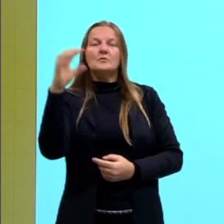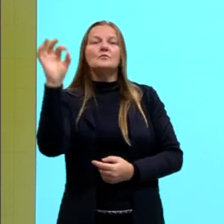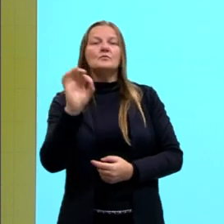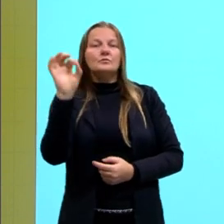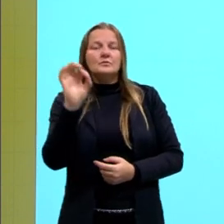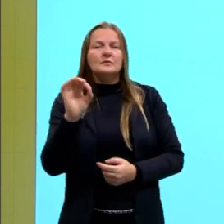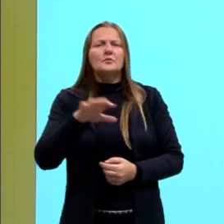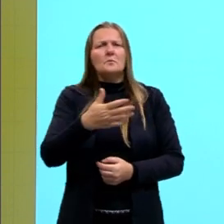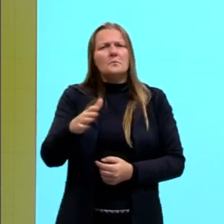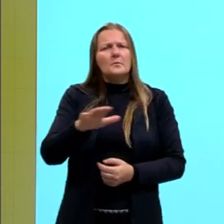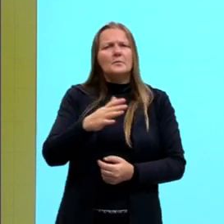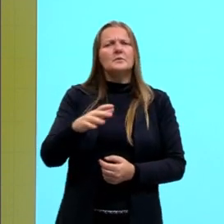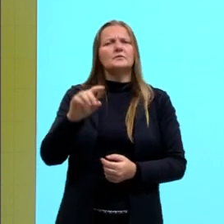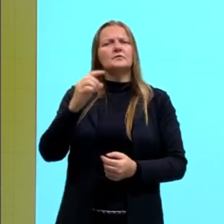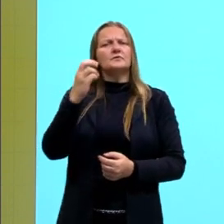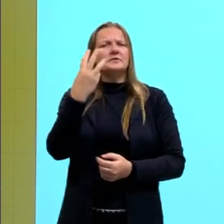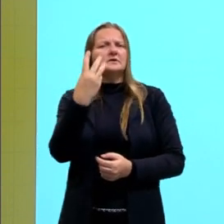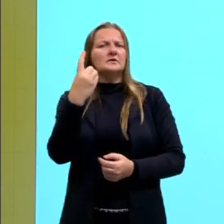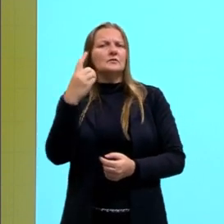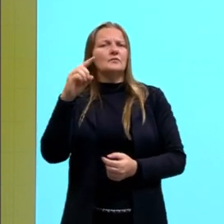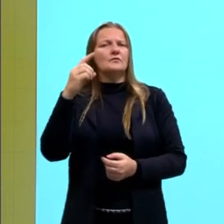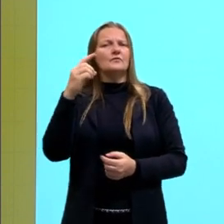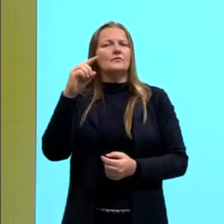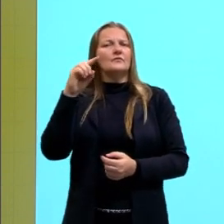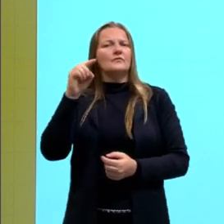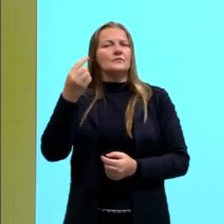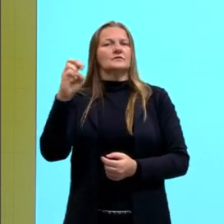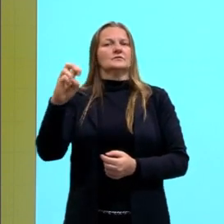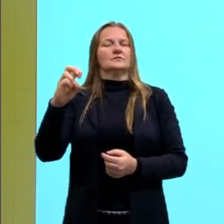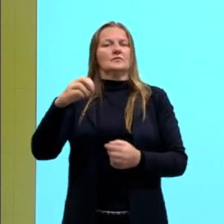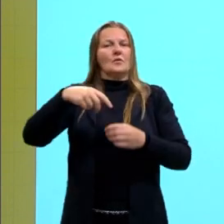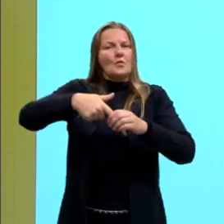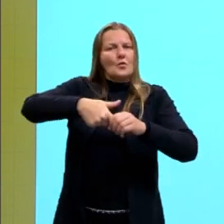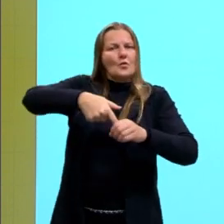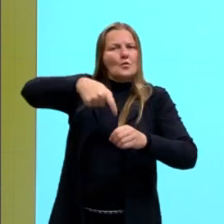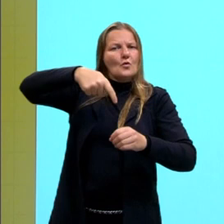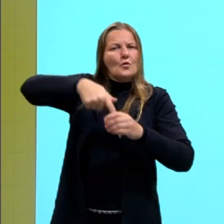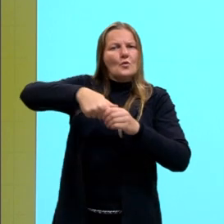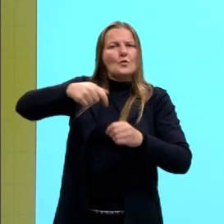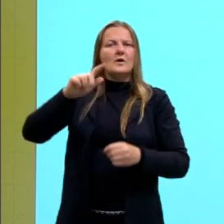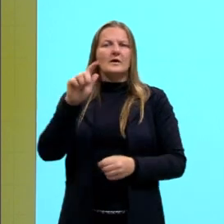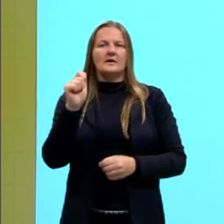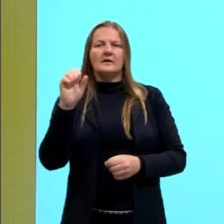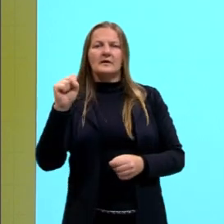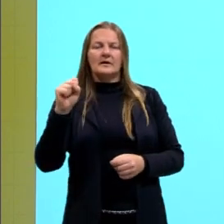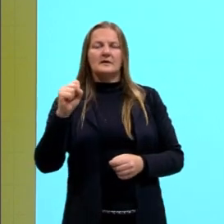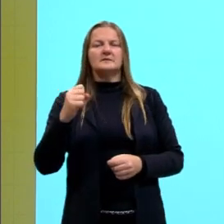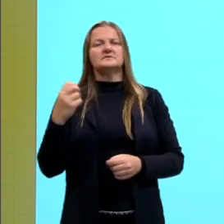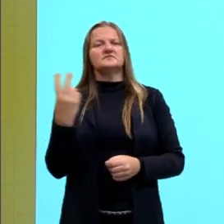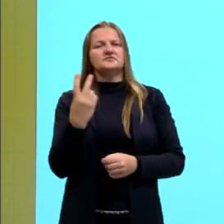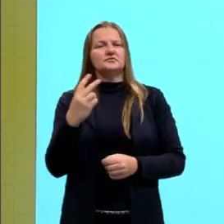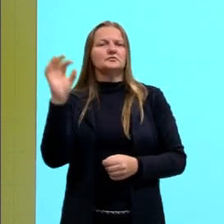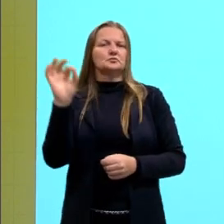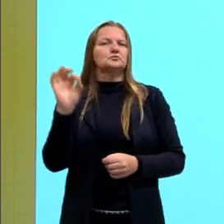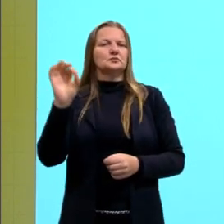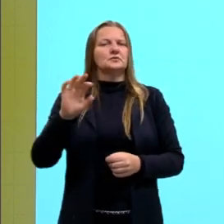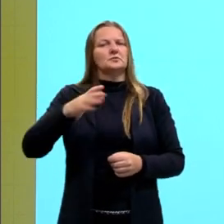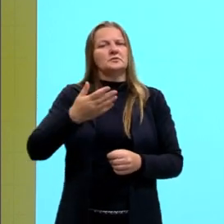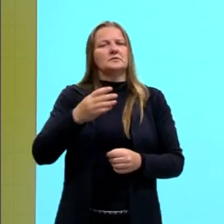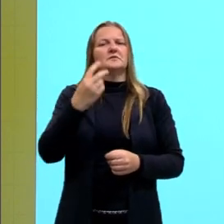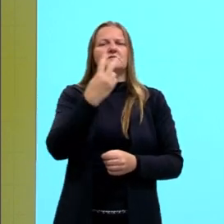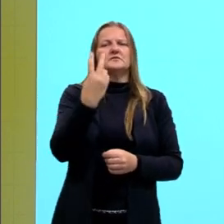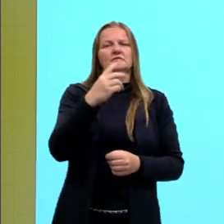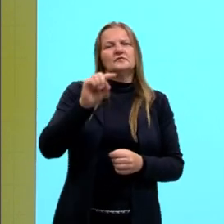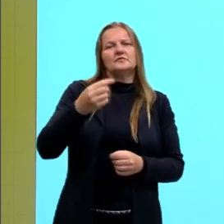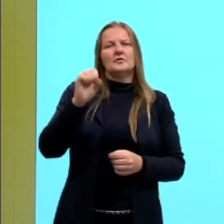31%, 31,5% é de petróleo e seus derivados, e o gás natural completa aí com 22,8%,